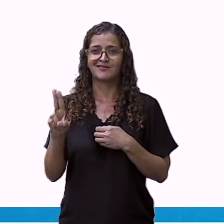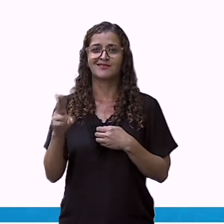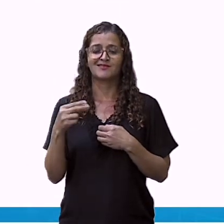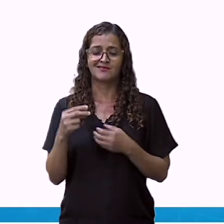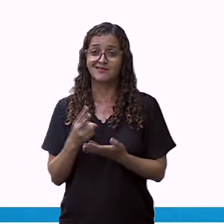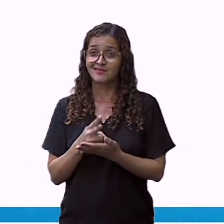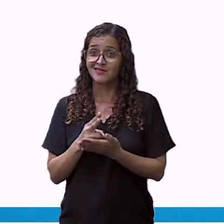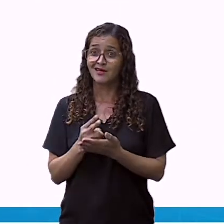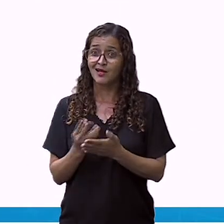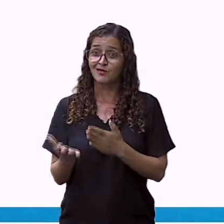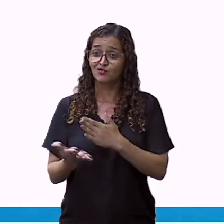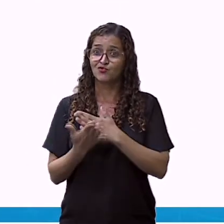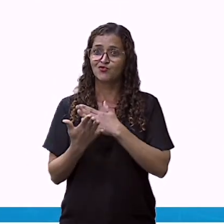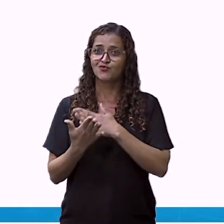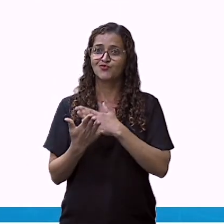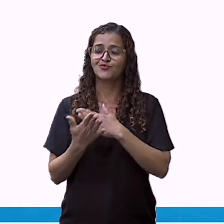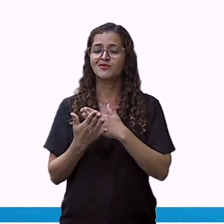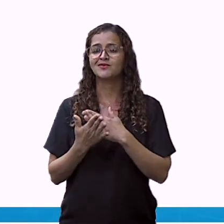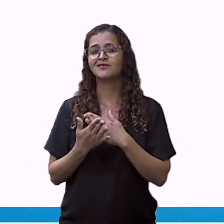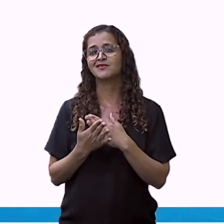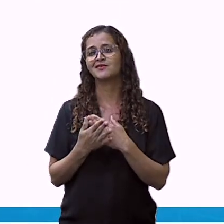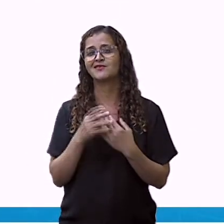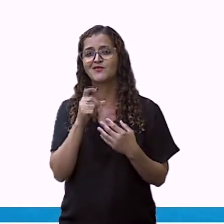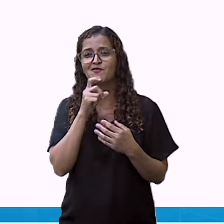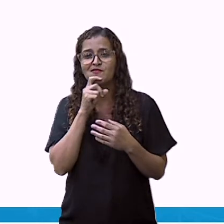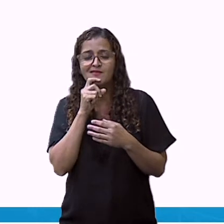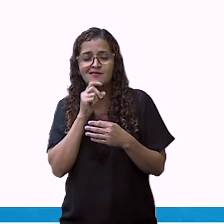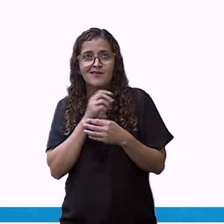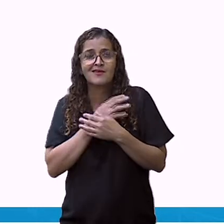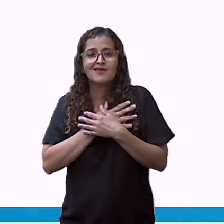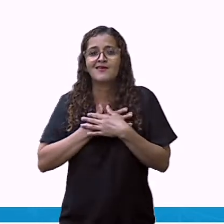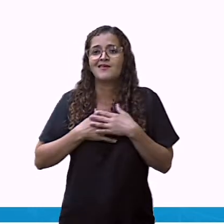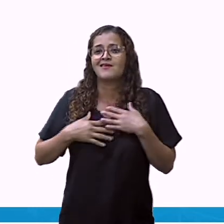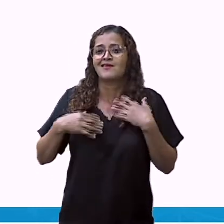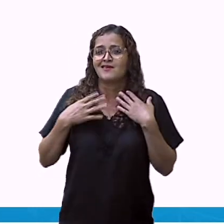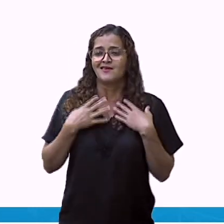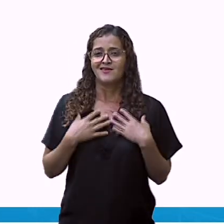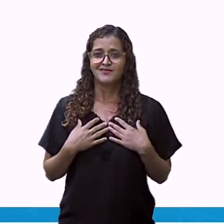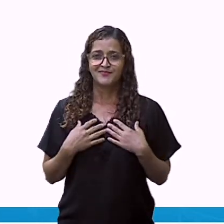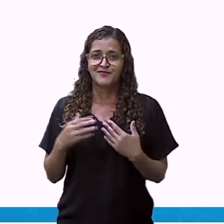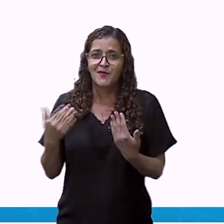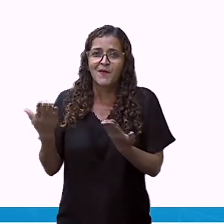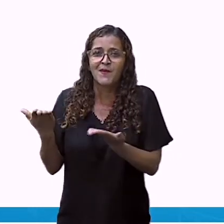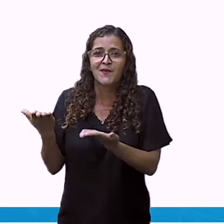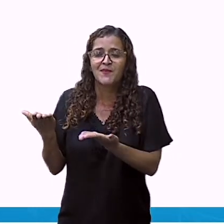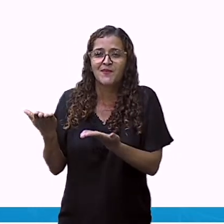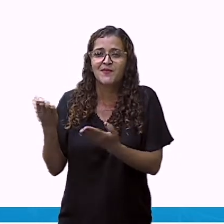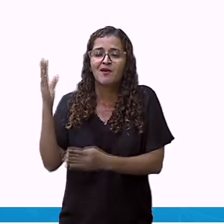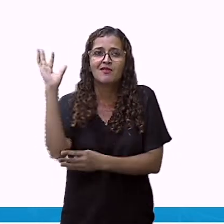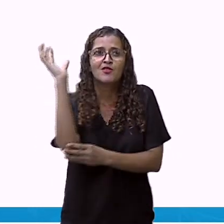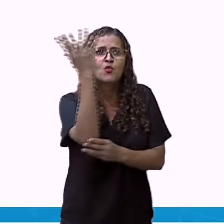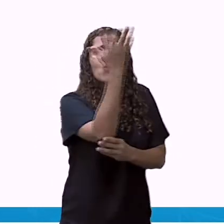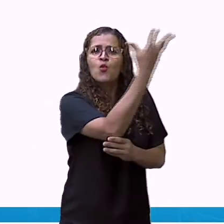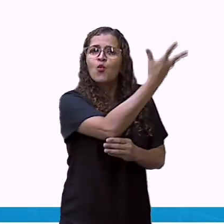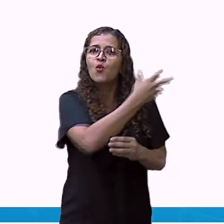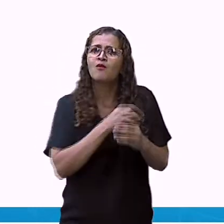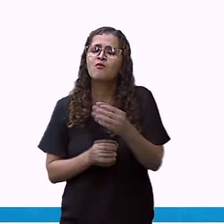A natureza passa por quatro mudanças durante o ano. Então, está falando o quê?